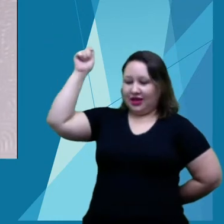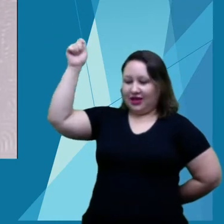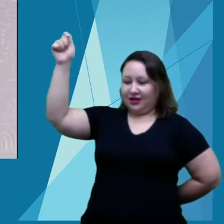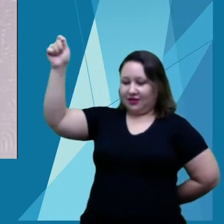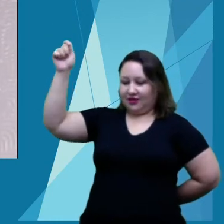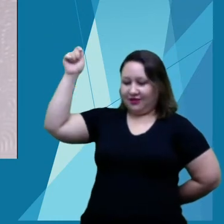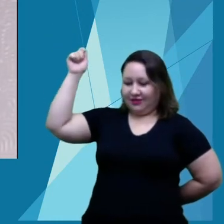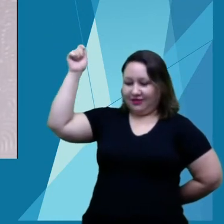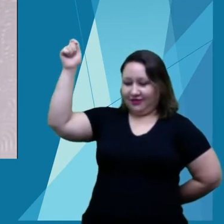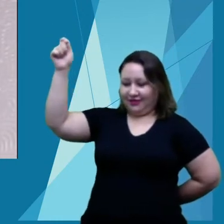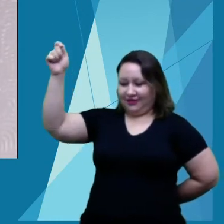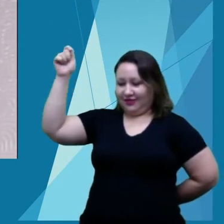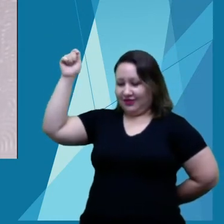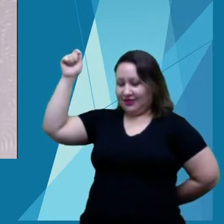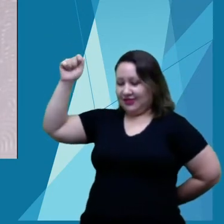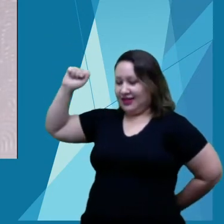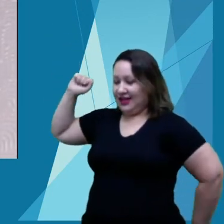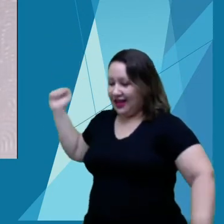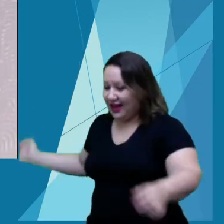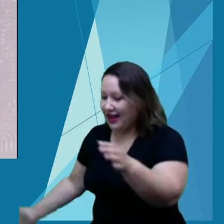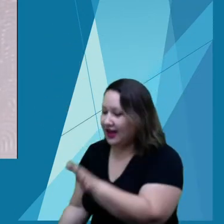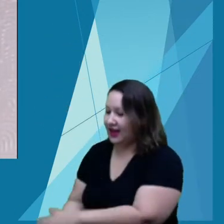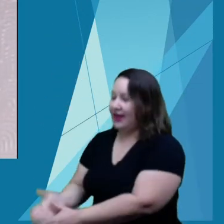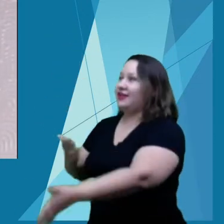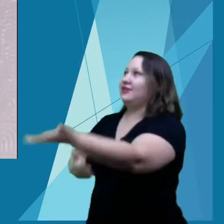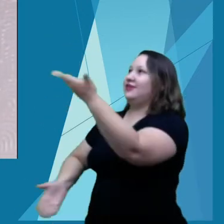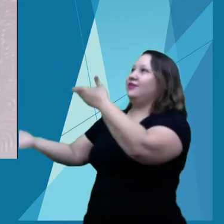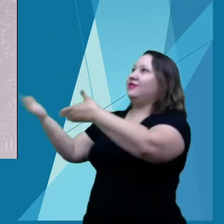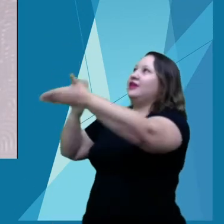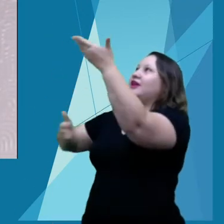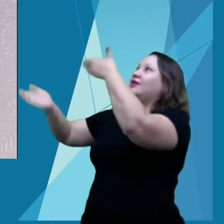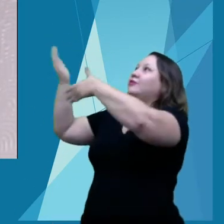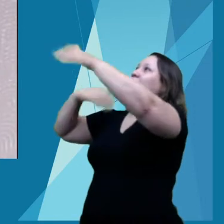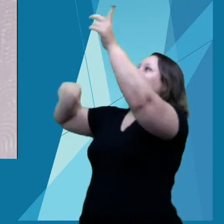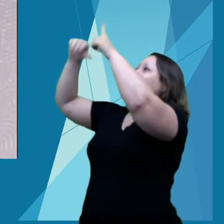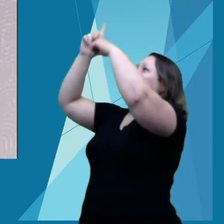belo e o melhor dos faróis